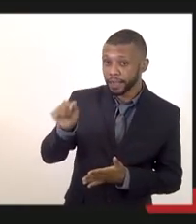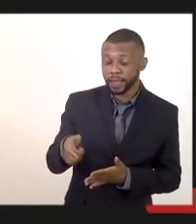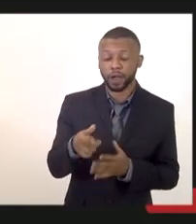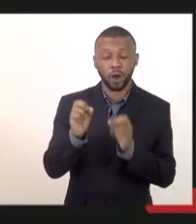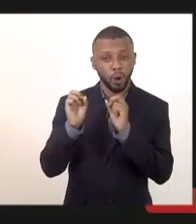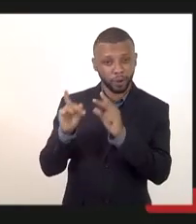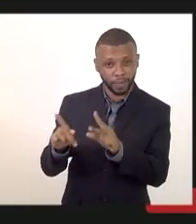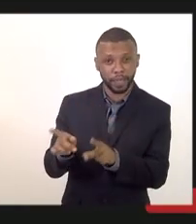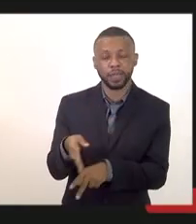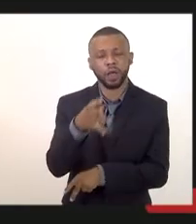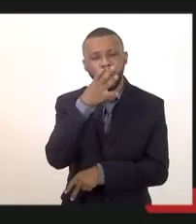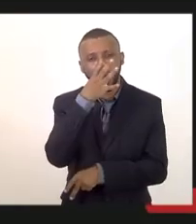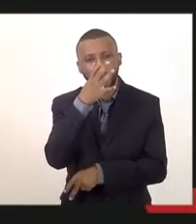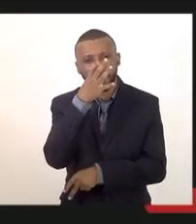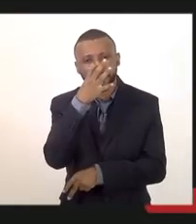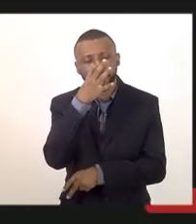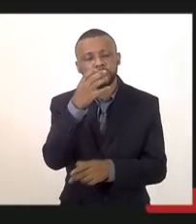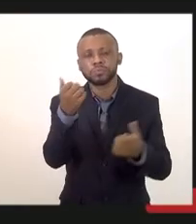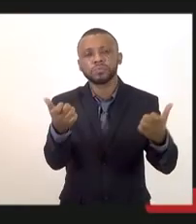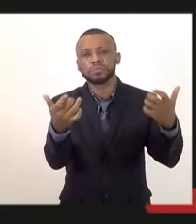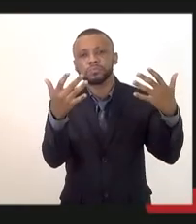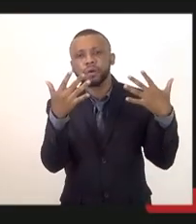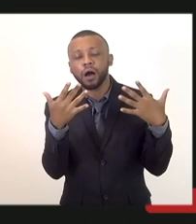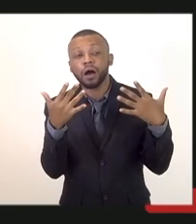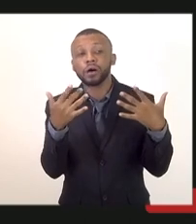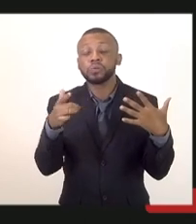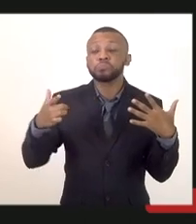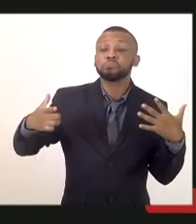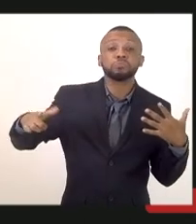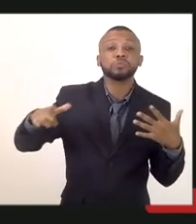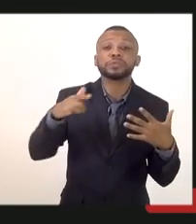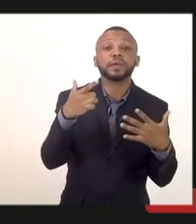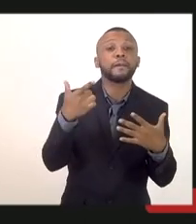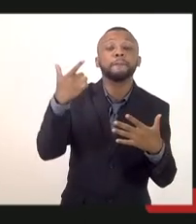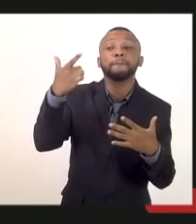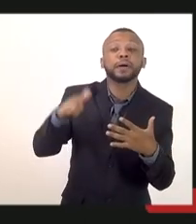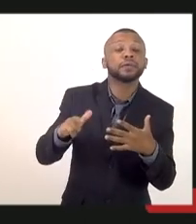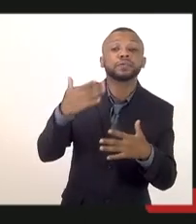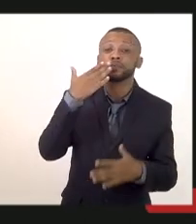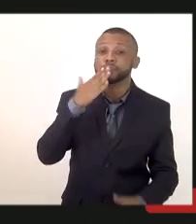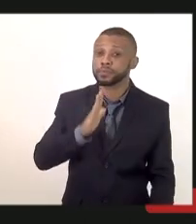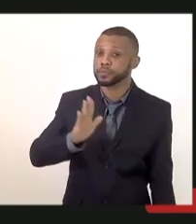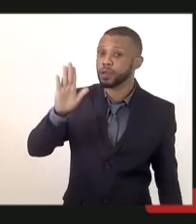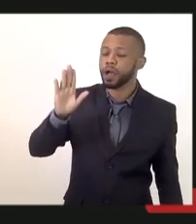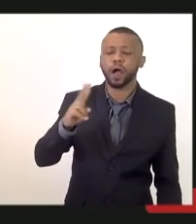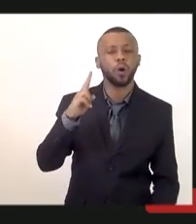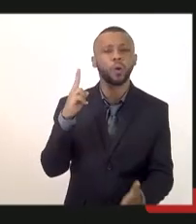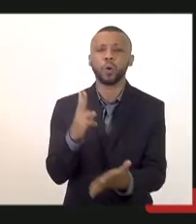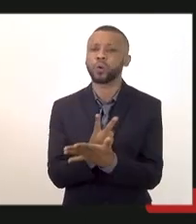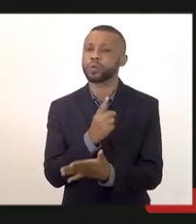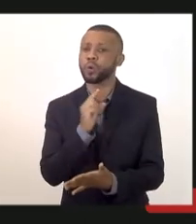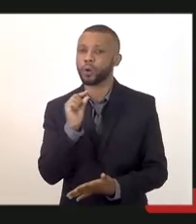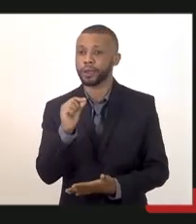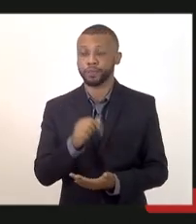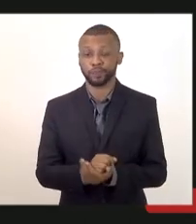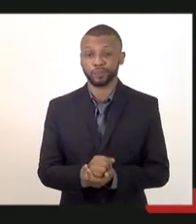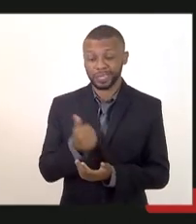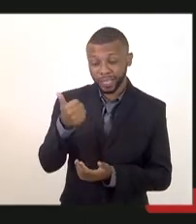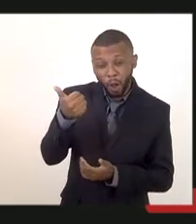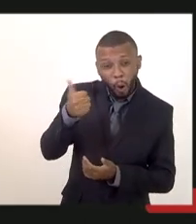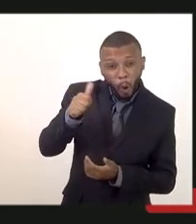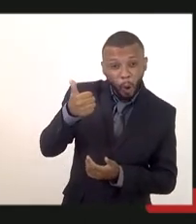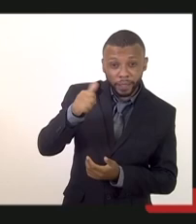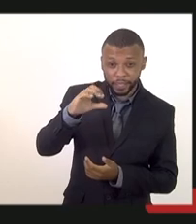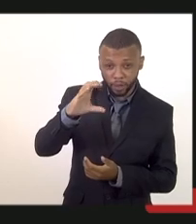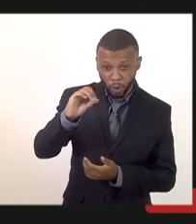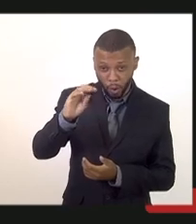que não existiam mais candidatos né o que aconteceu é seguinte esses 11 cotistas que